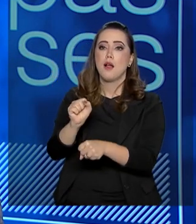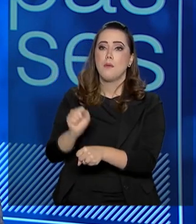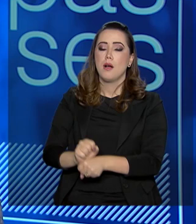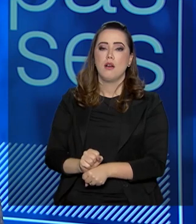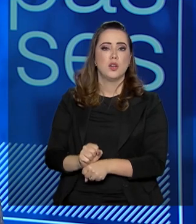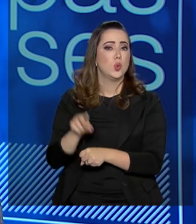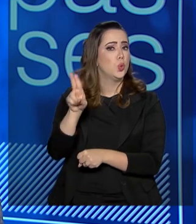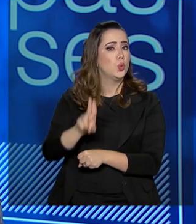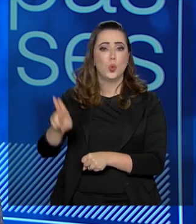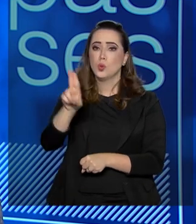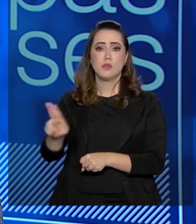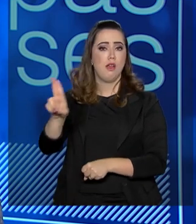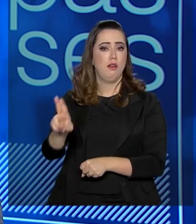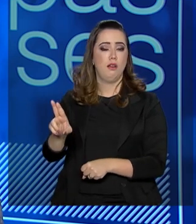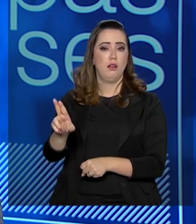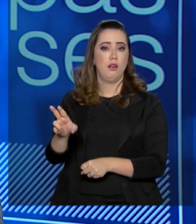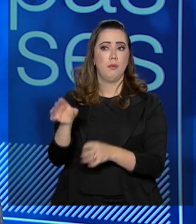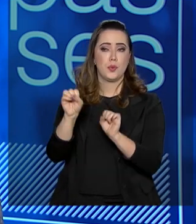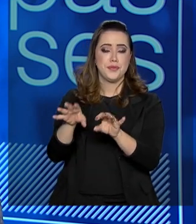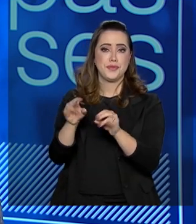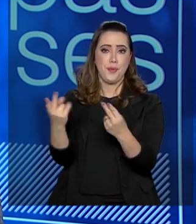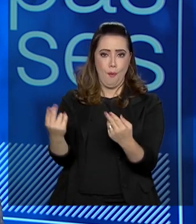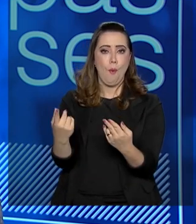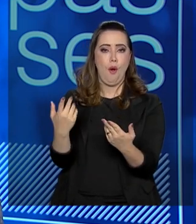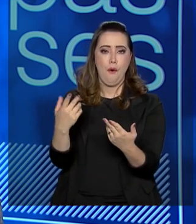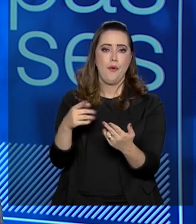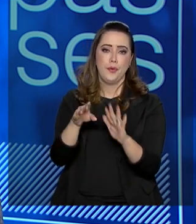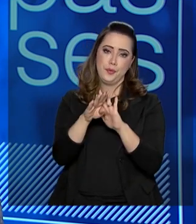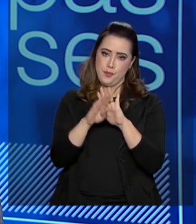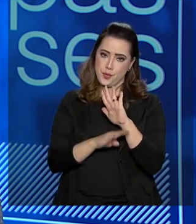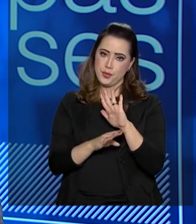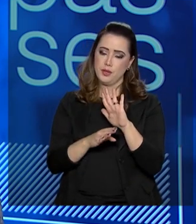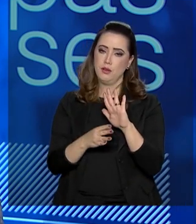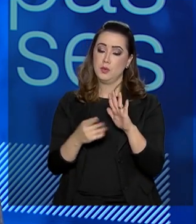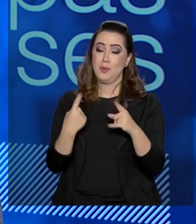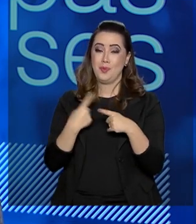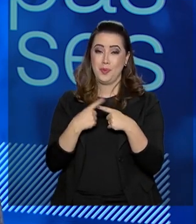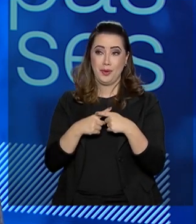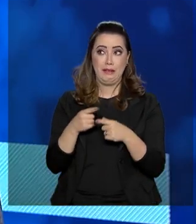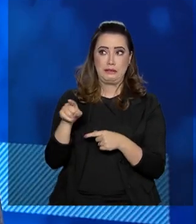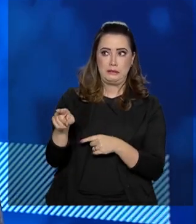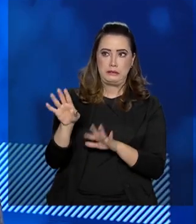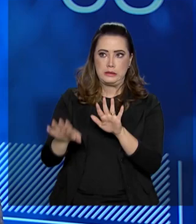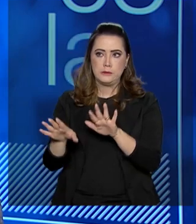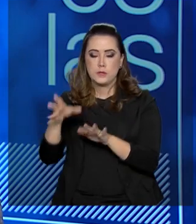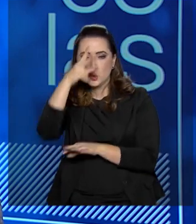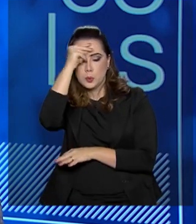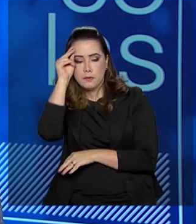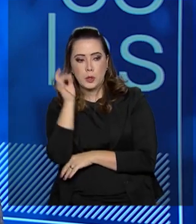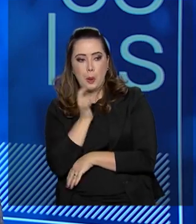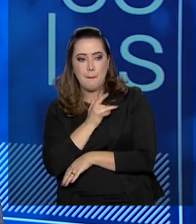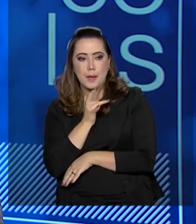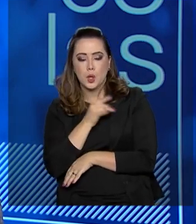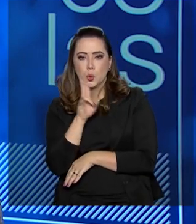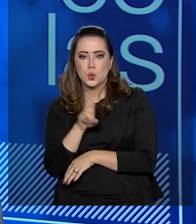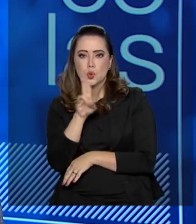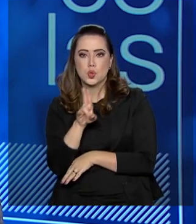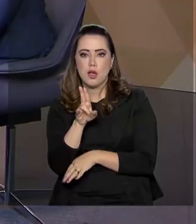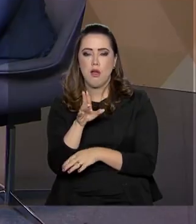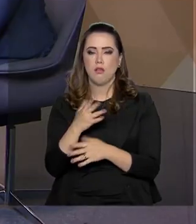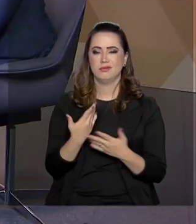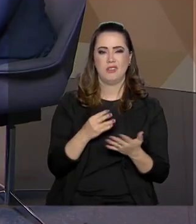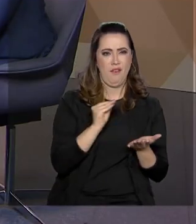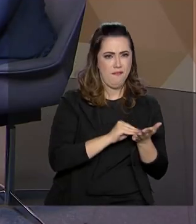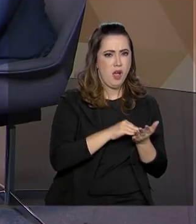dinheiro para a educação conforme deveria ser destinado. Por quê? Por insegurança, por dificuldade didática, de expertise